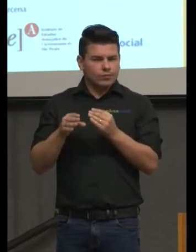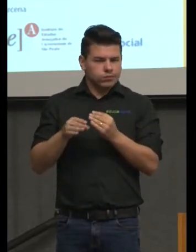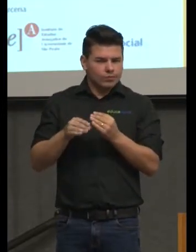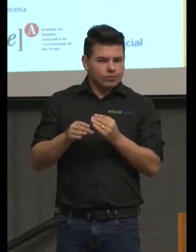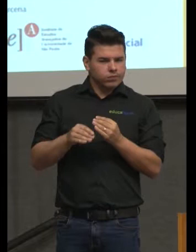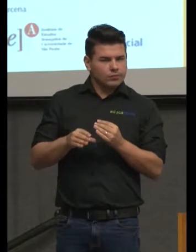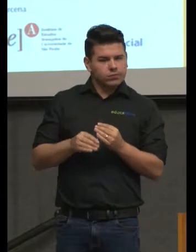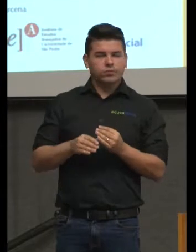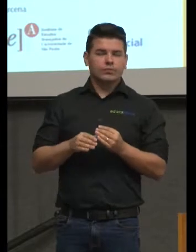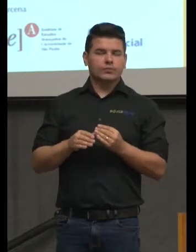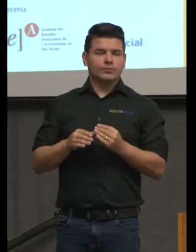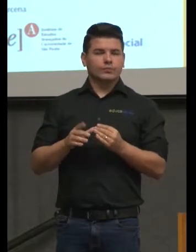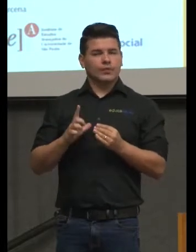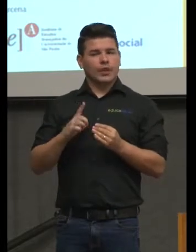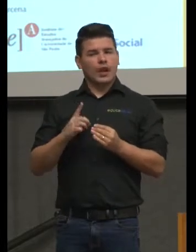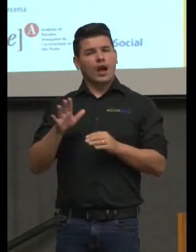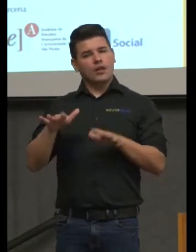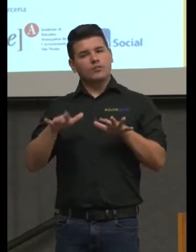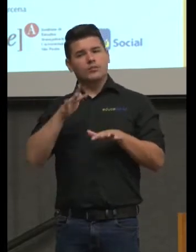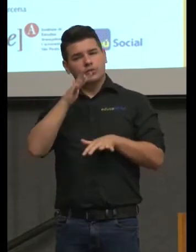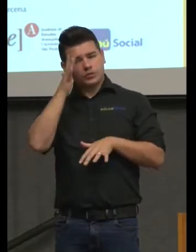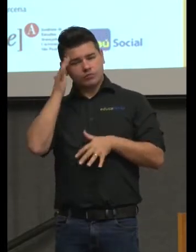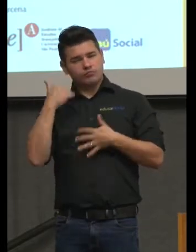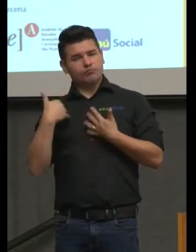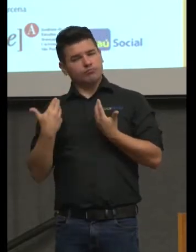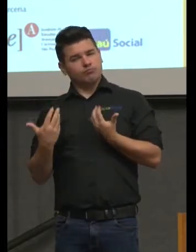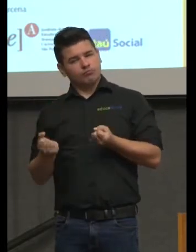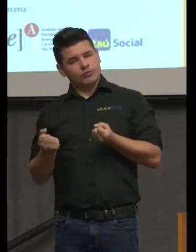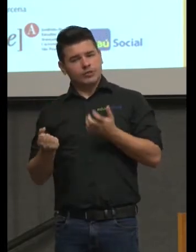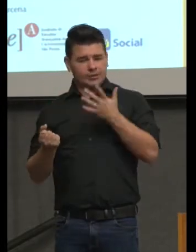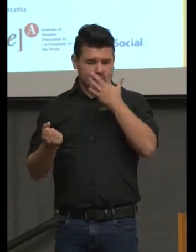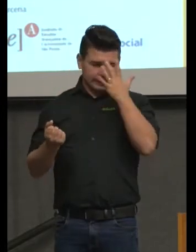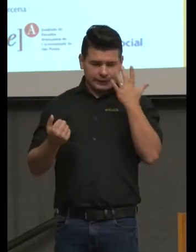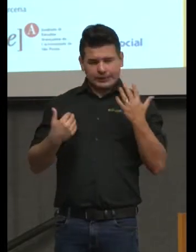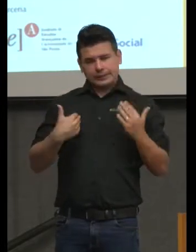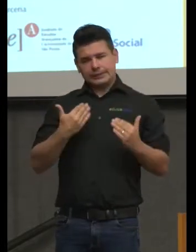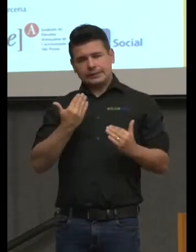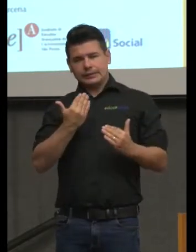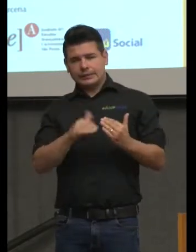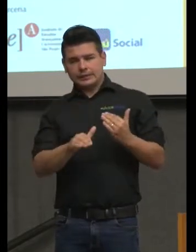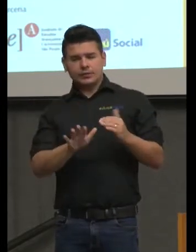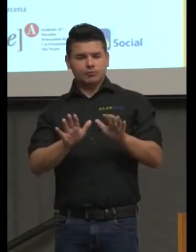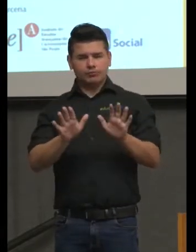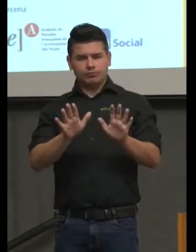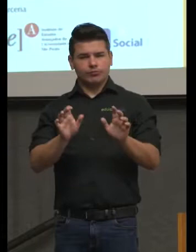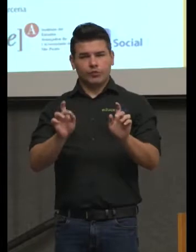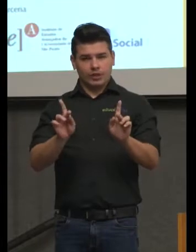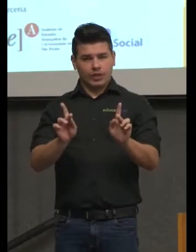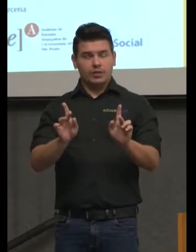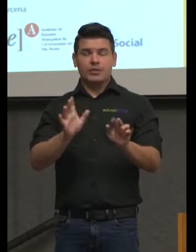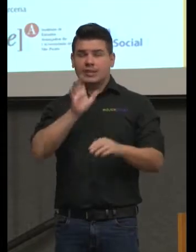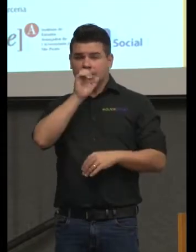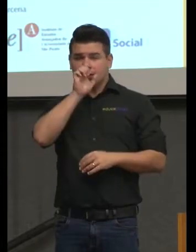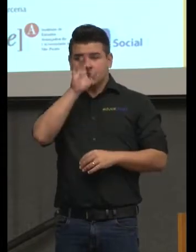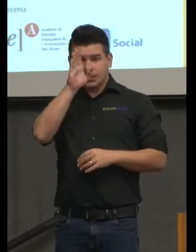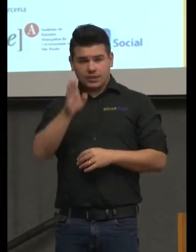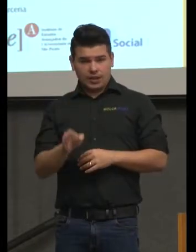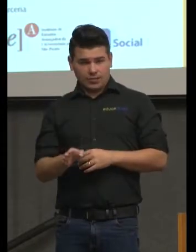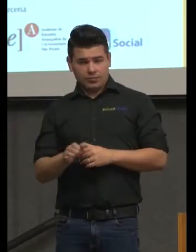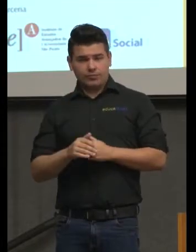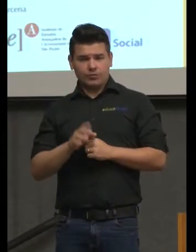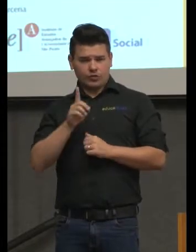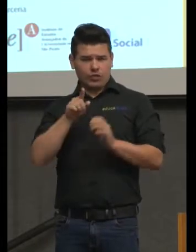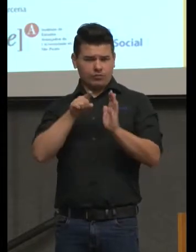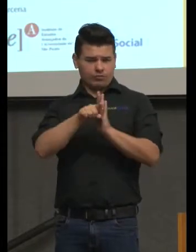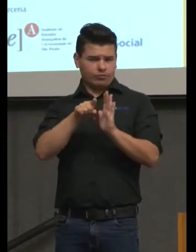favoráveis, outras considerações contra. Então, aos sábados ou dia da semana, só uma consulta